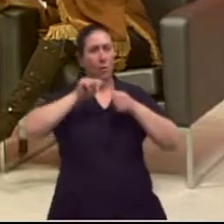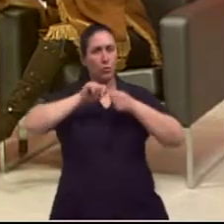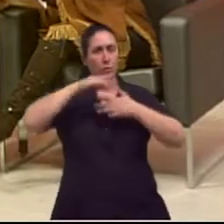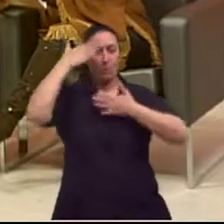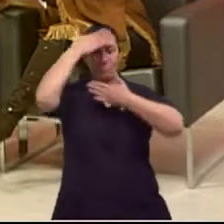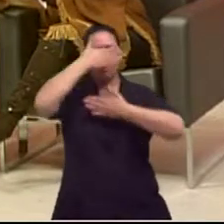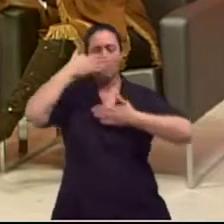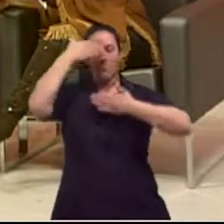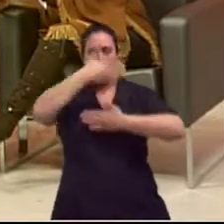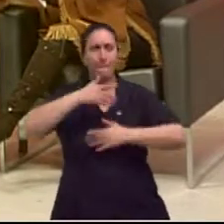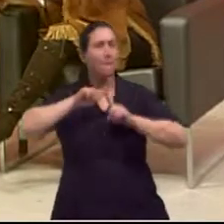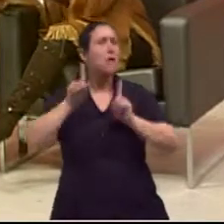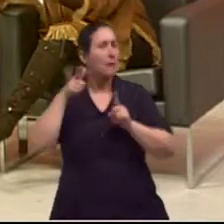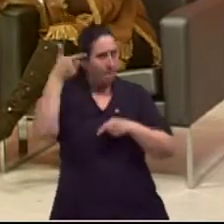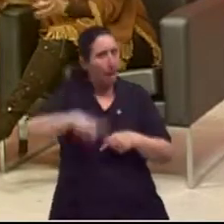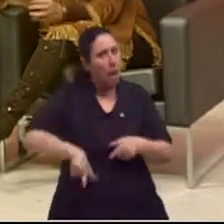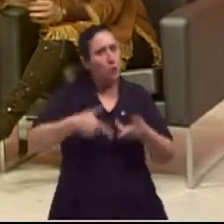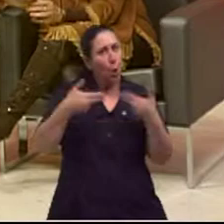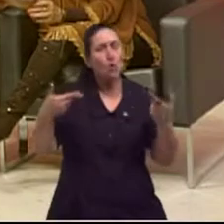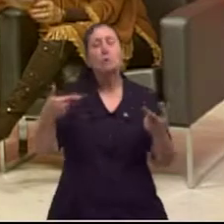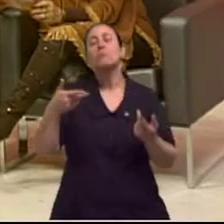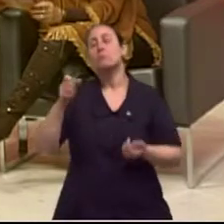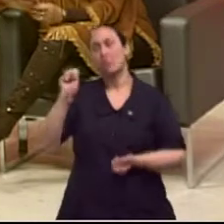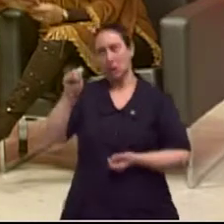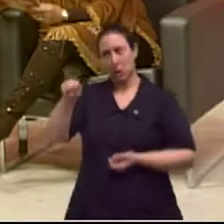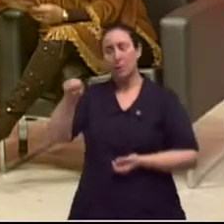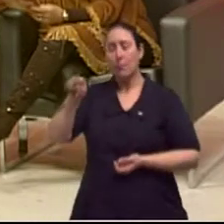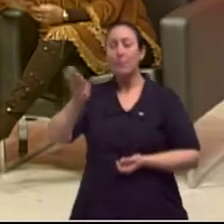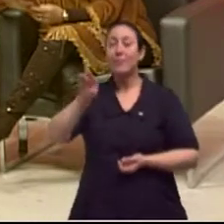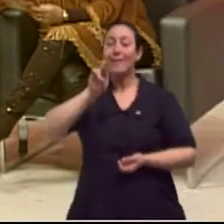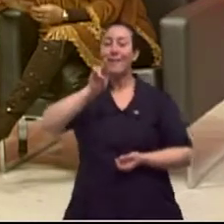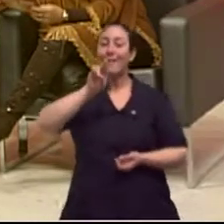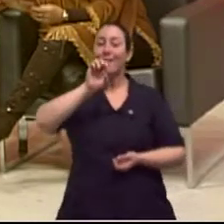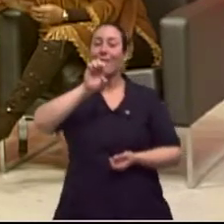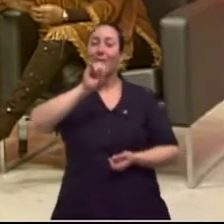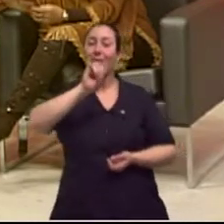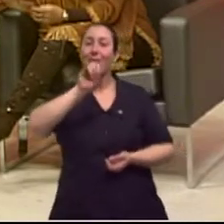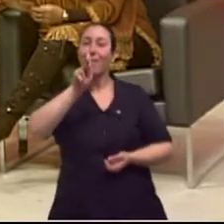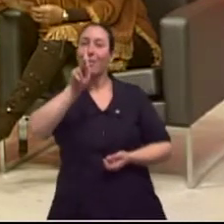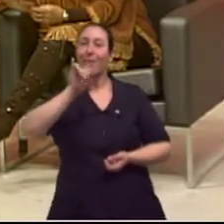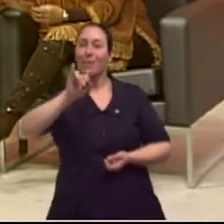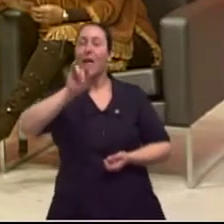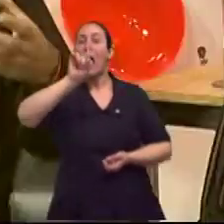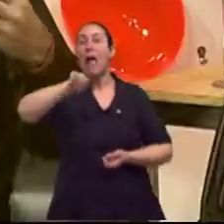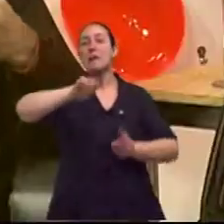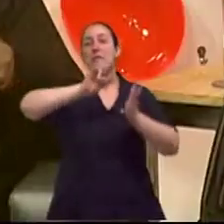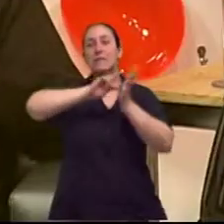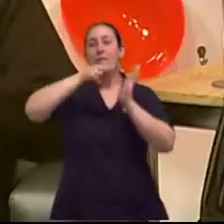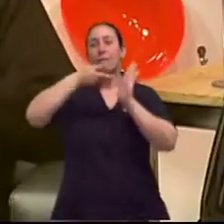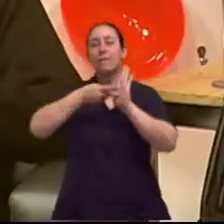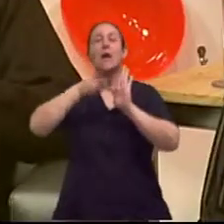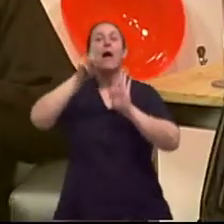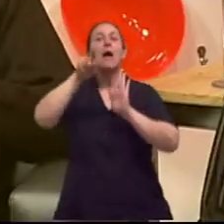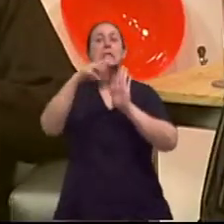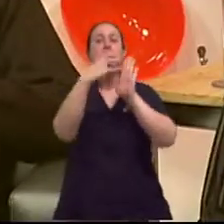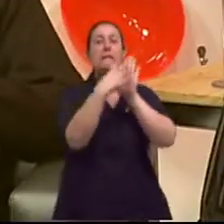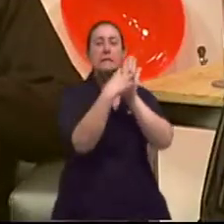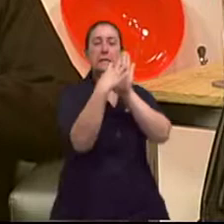que isso, né? Sim, o Reiki, na verdade, Reiki tem a ver com os símbolos, então, os símbolos são